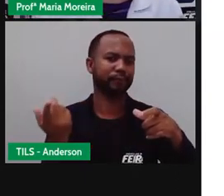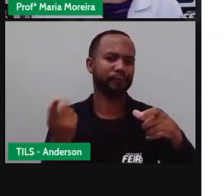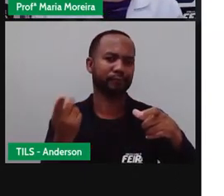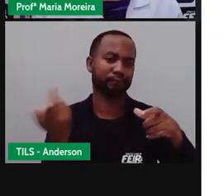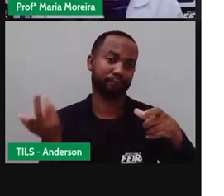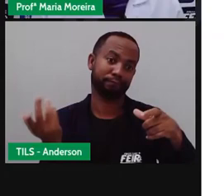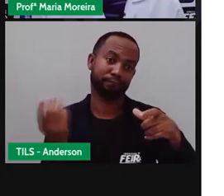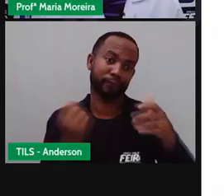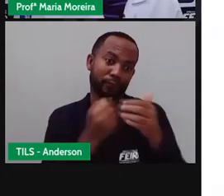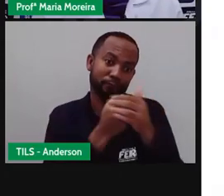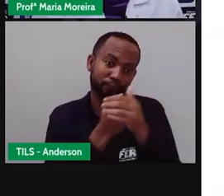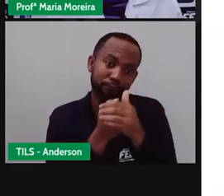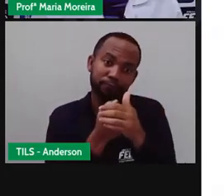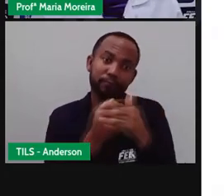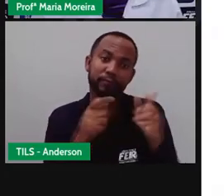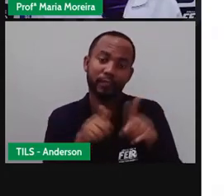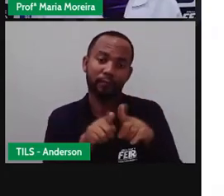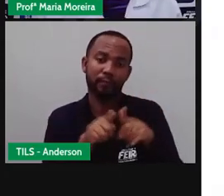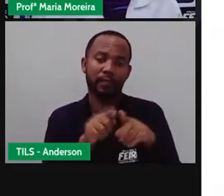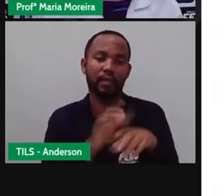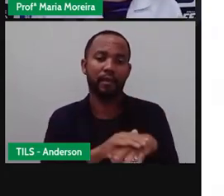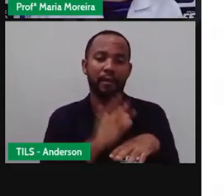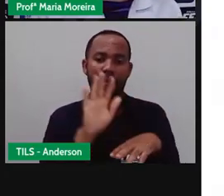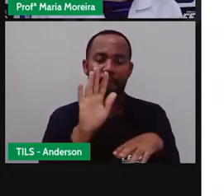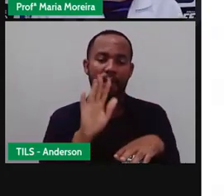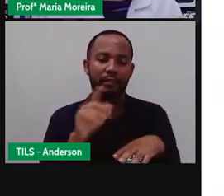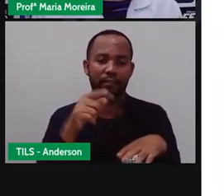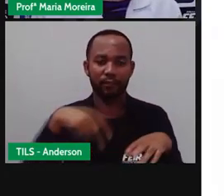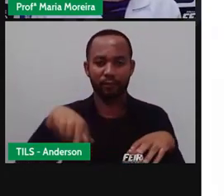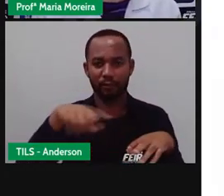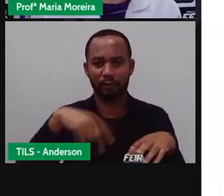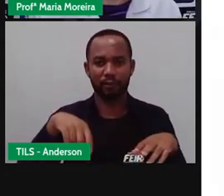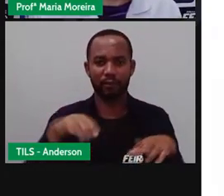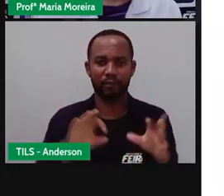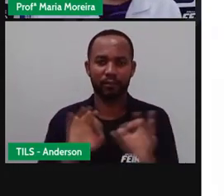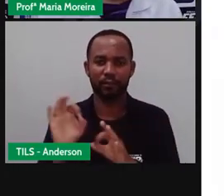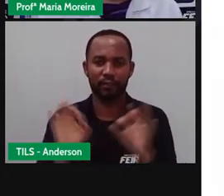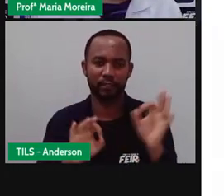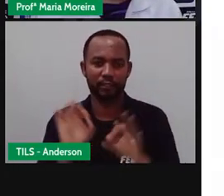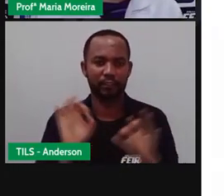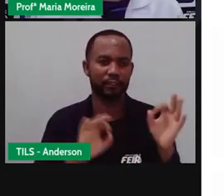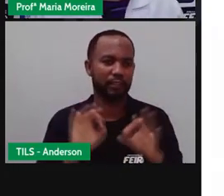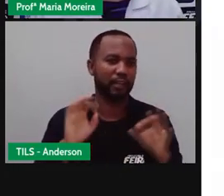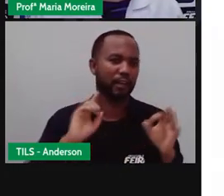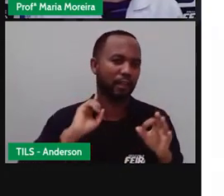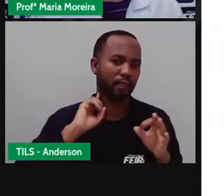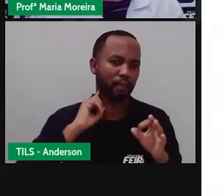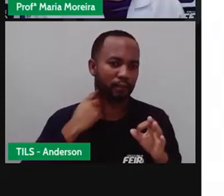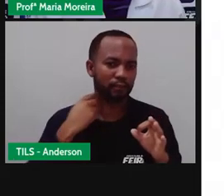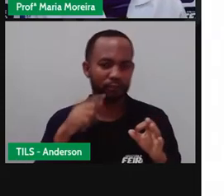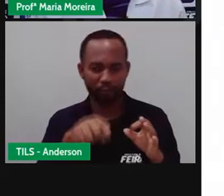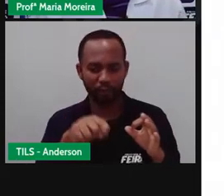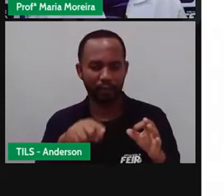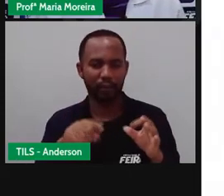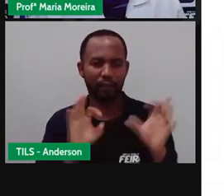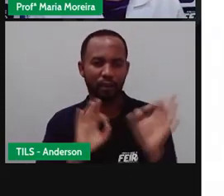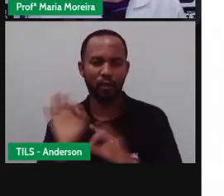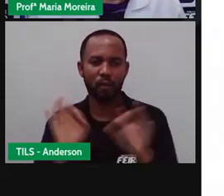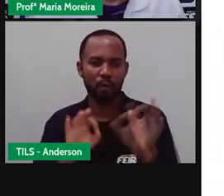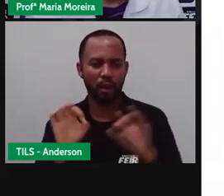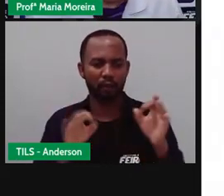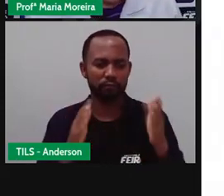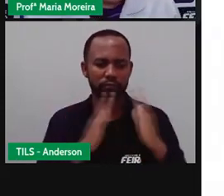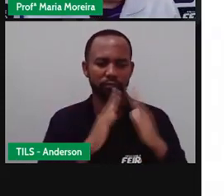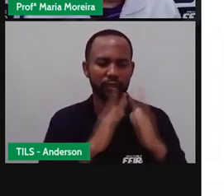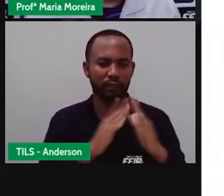abrigo. Se a gente organiza o lixo, se a gente mantém os locais limpos, não isso? Eles vão